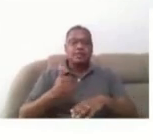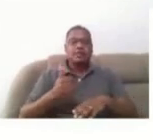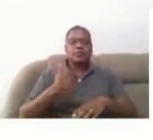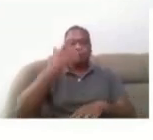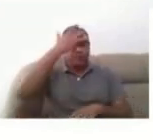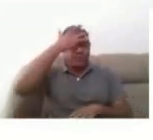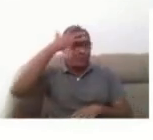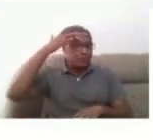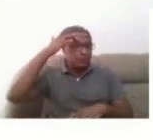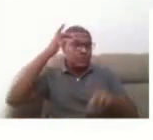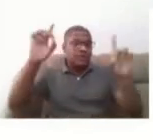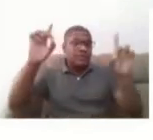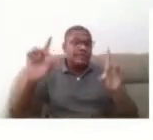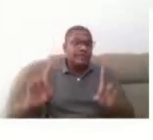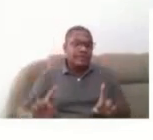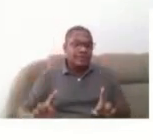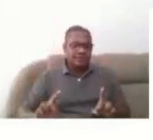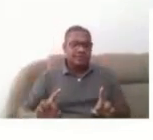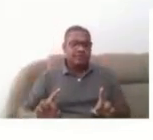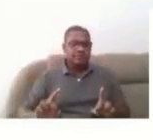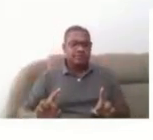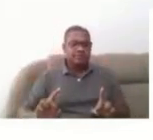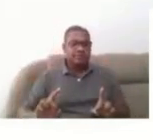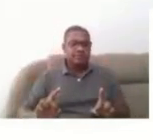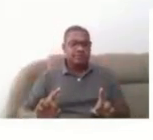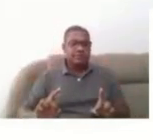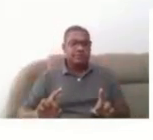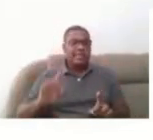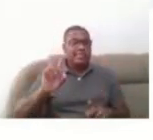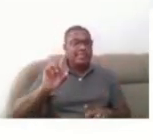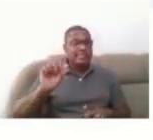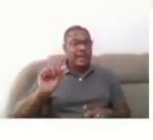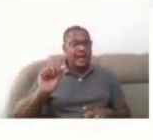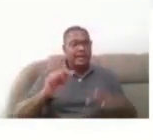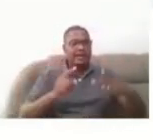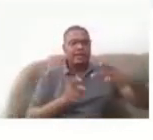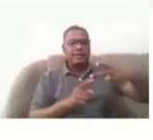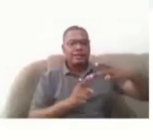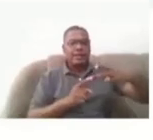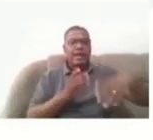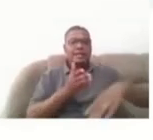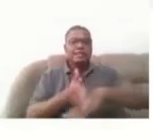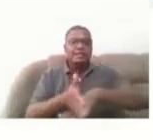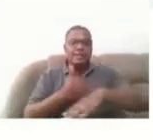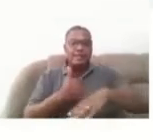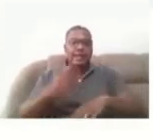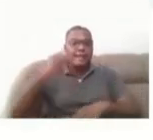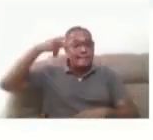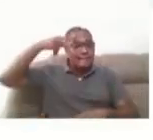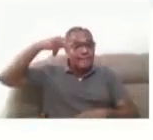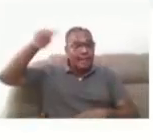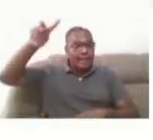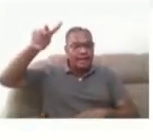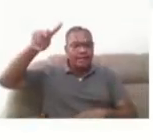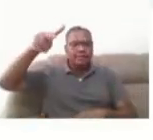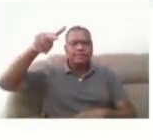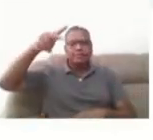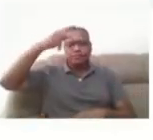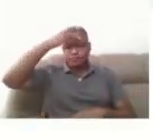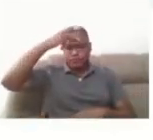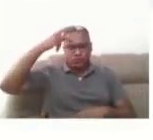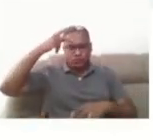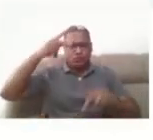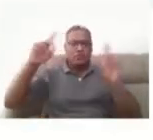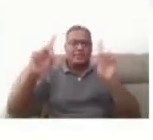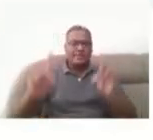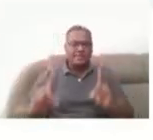física e a acessibilidade para a pessoa com deficiência física. Então, conforme eu mencionei antes,